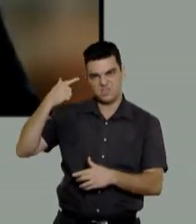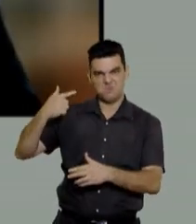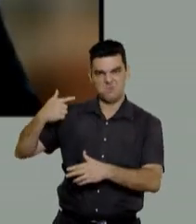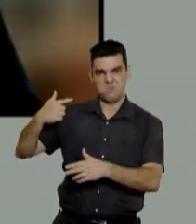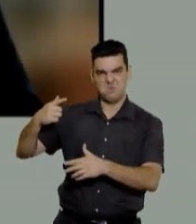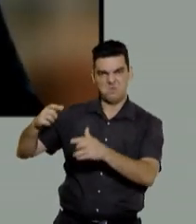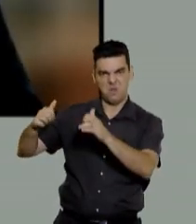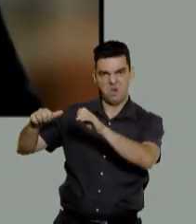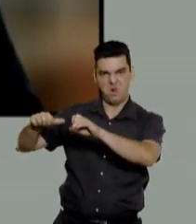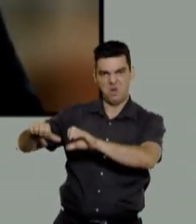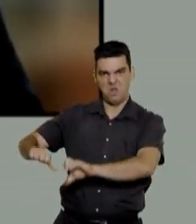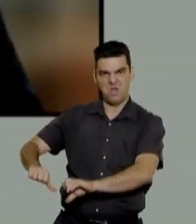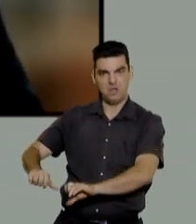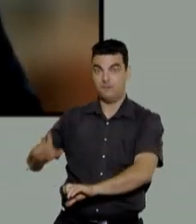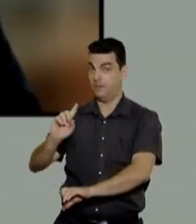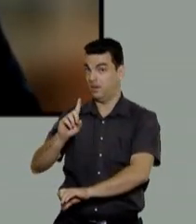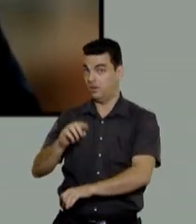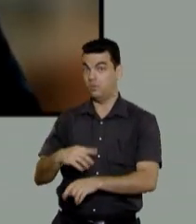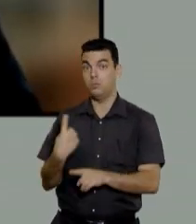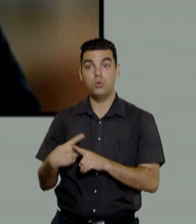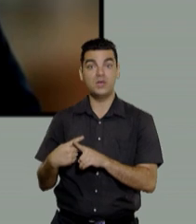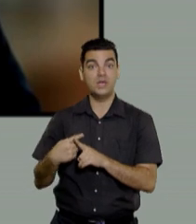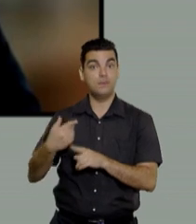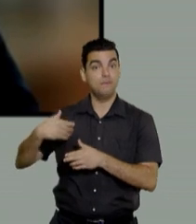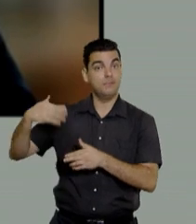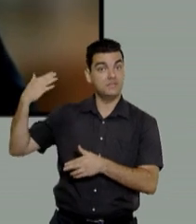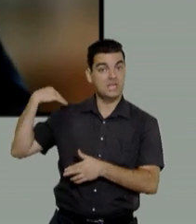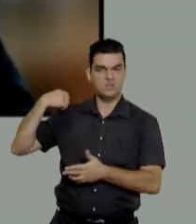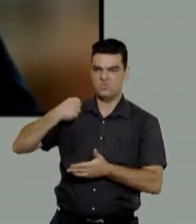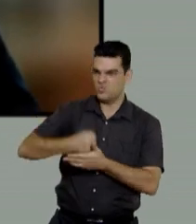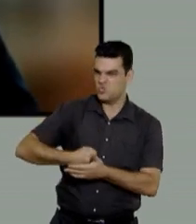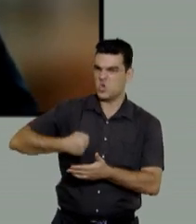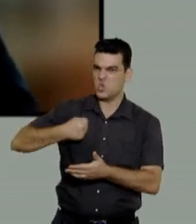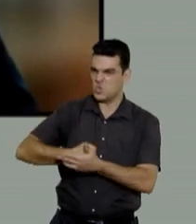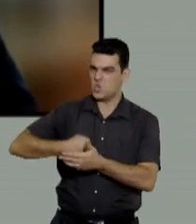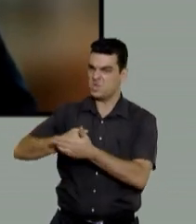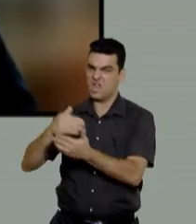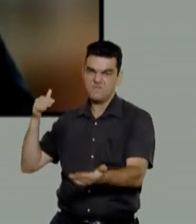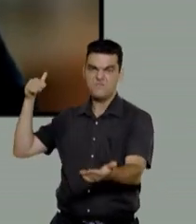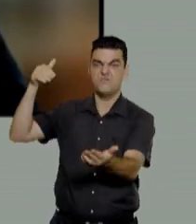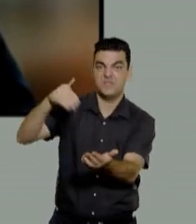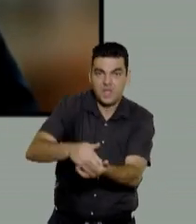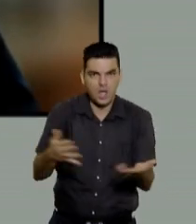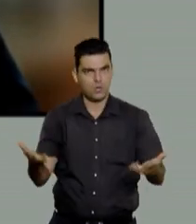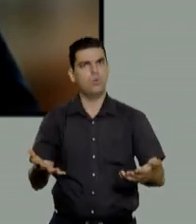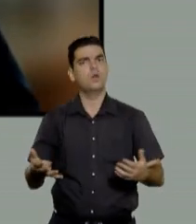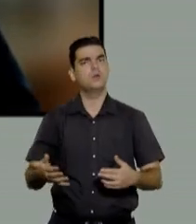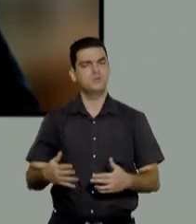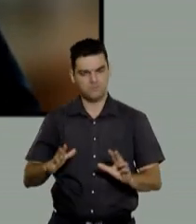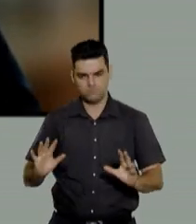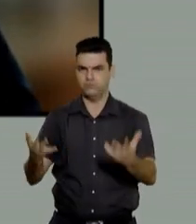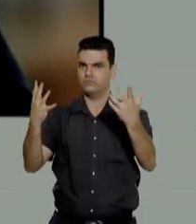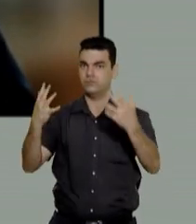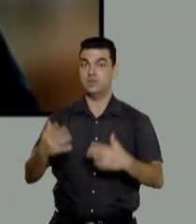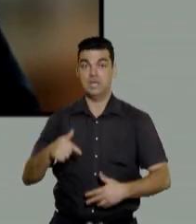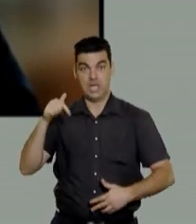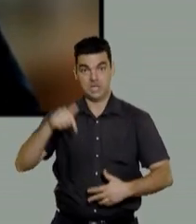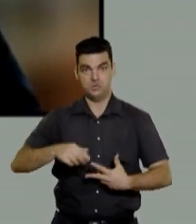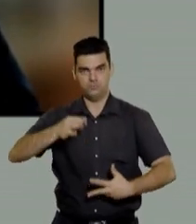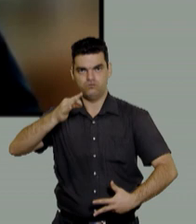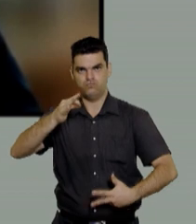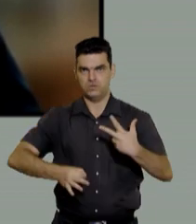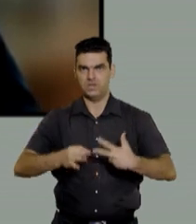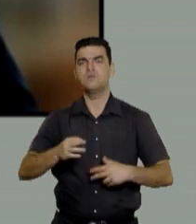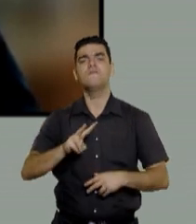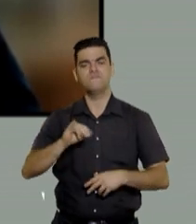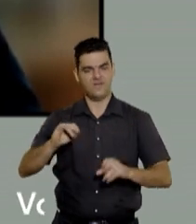nas árduas conquistas até aqui alcançadas. O Judiciário tem